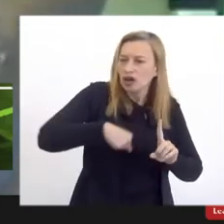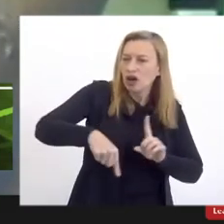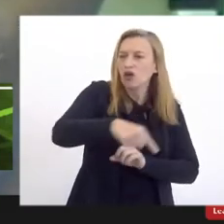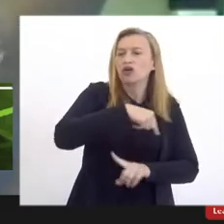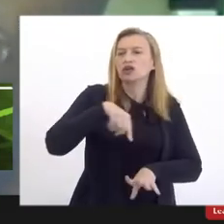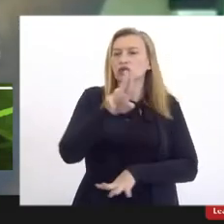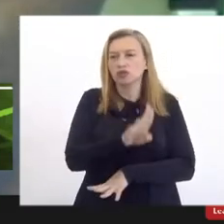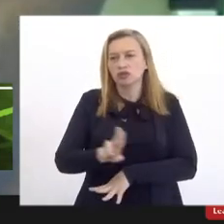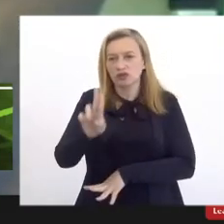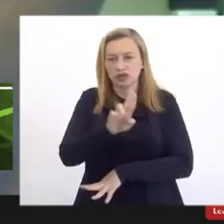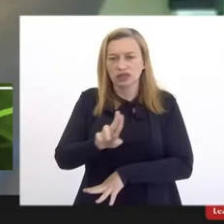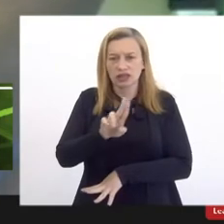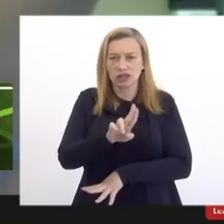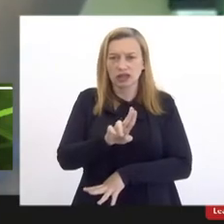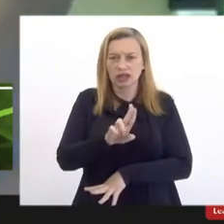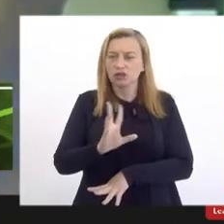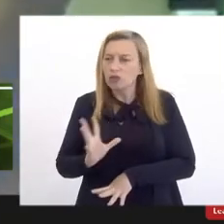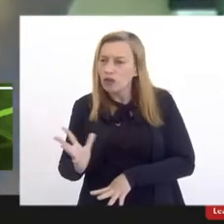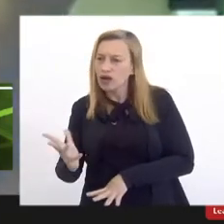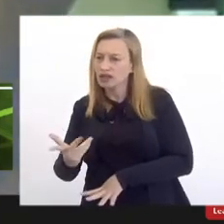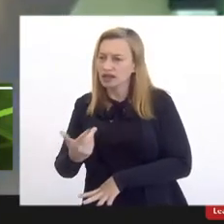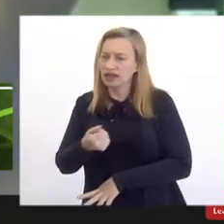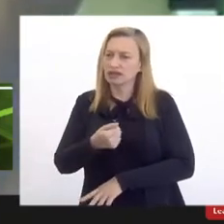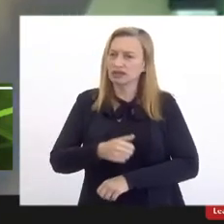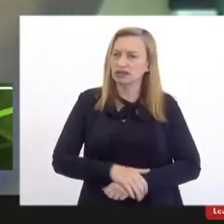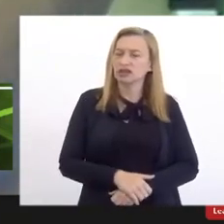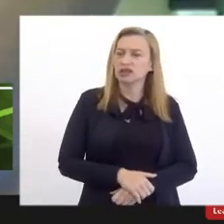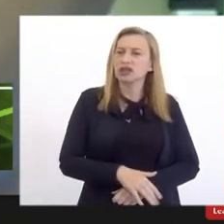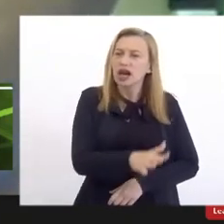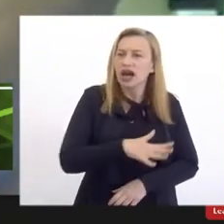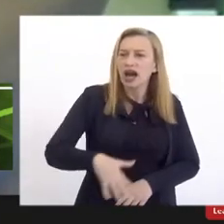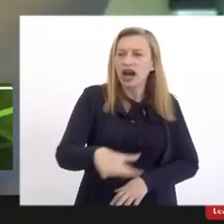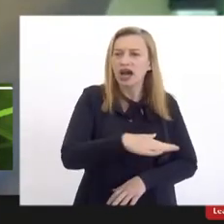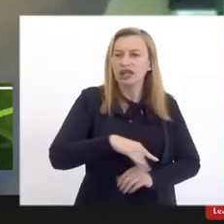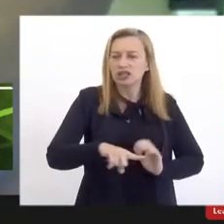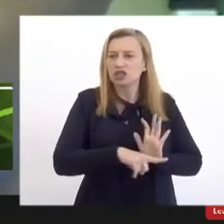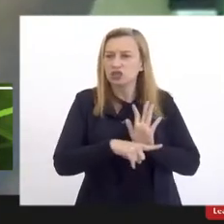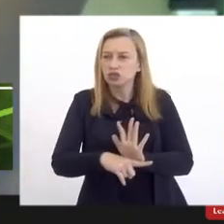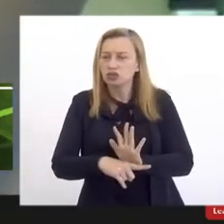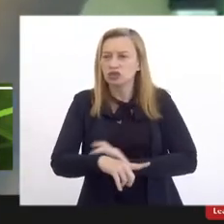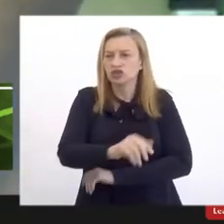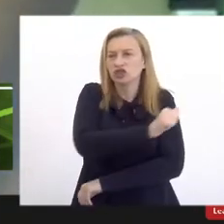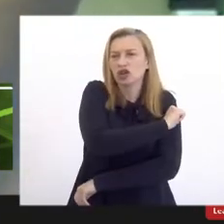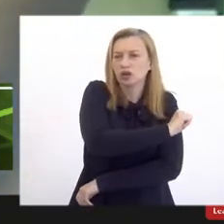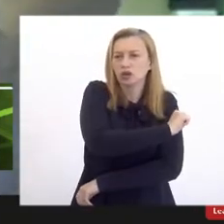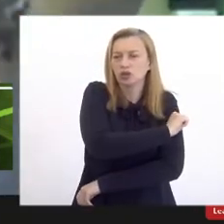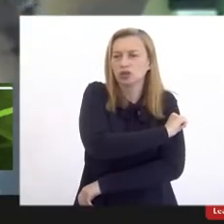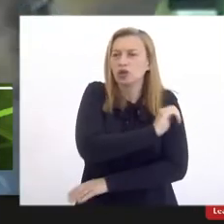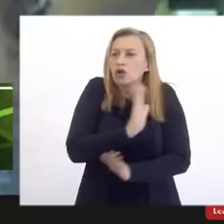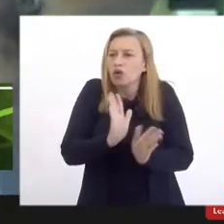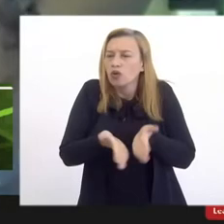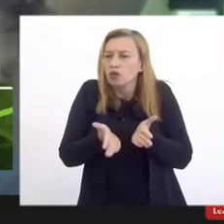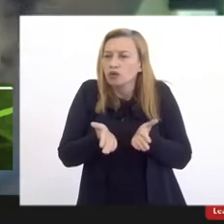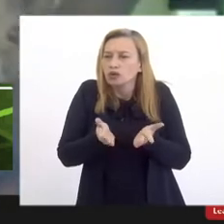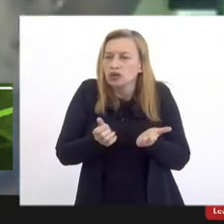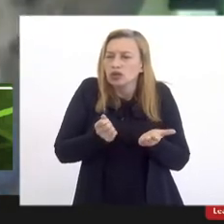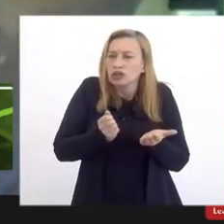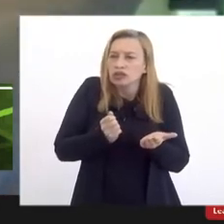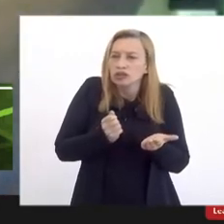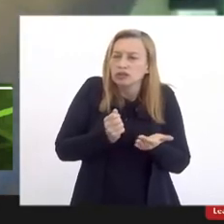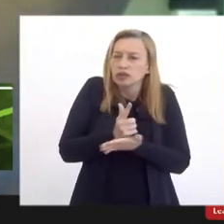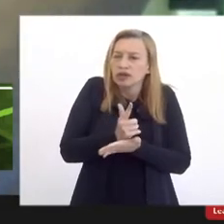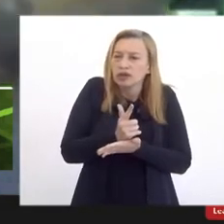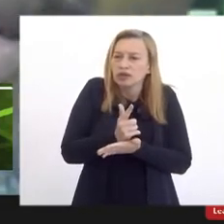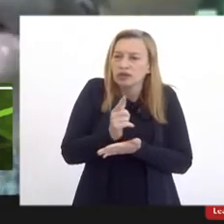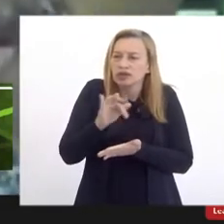merecem ser atendidos com o setor de assistência estudantil, que hoje simplesmente é o pagamento da bolsa que é